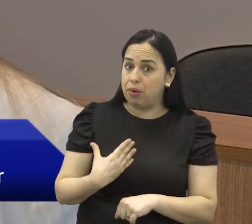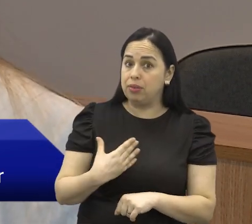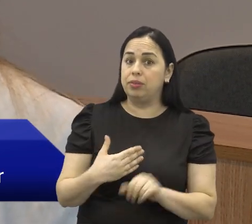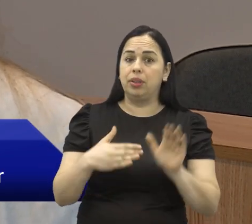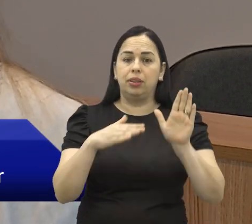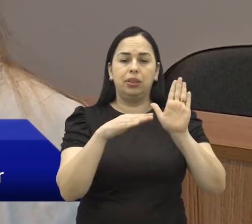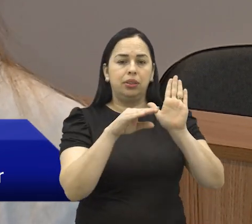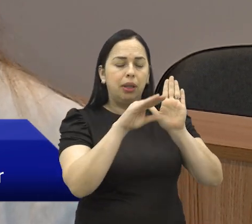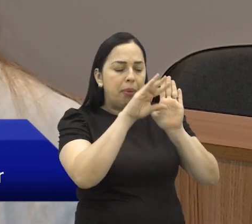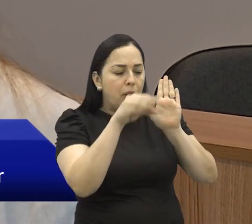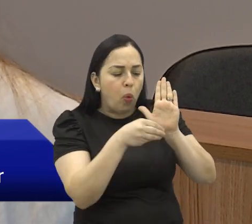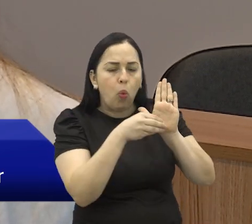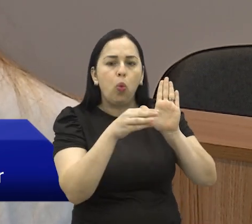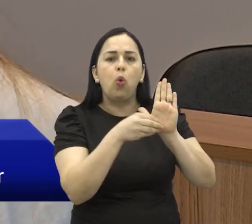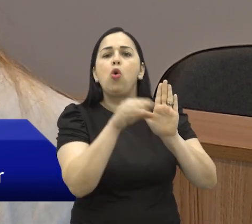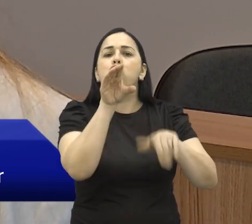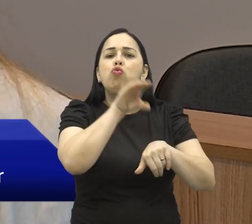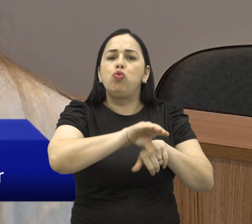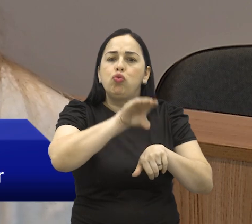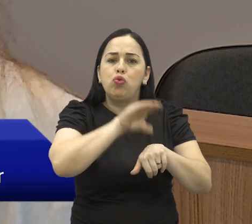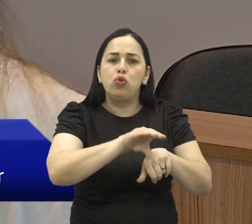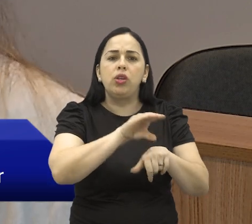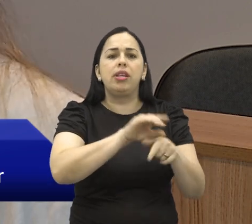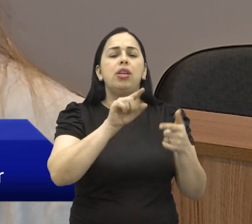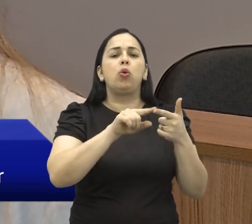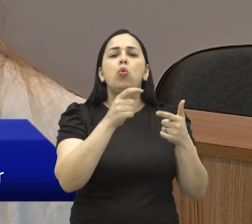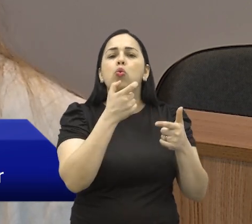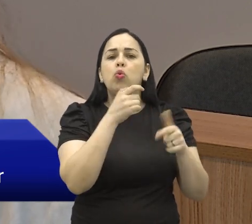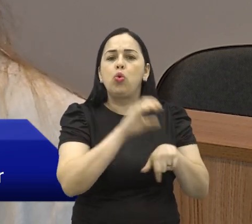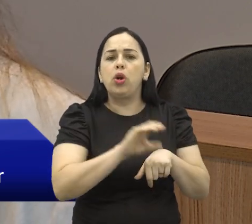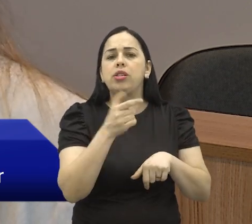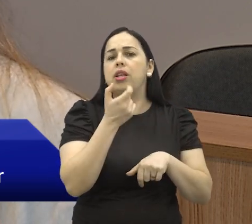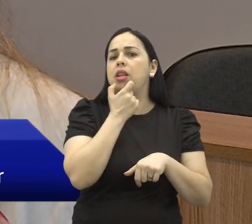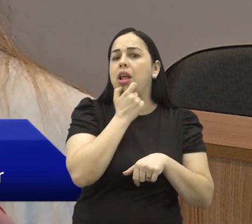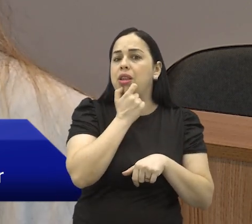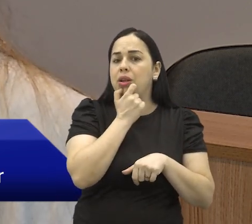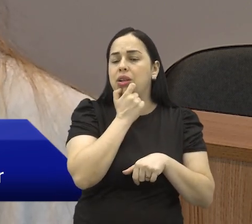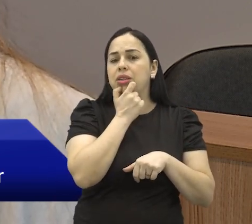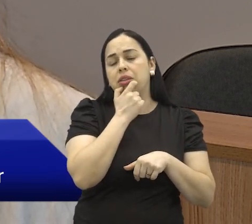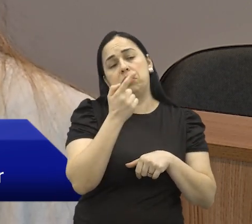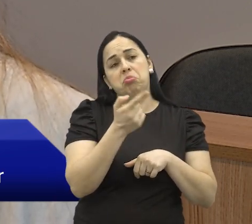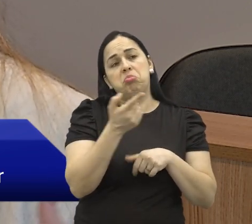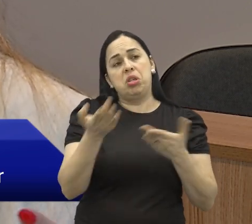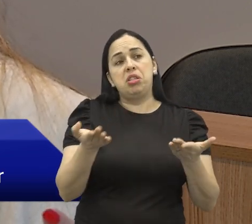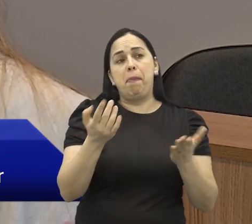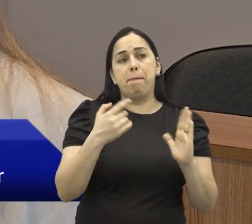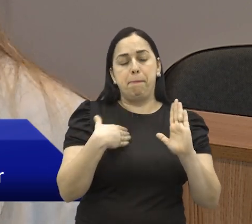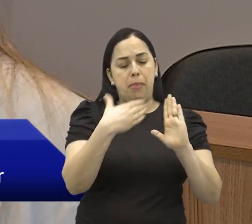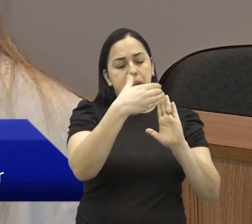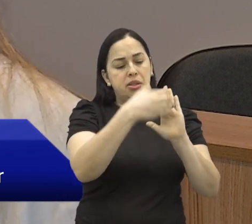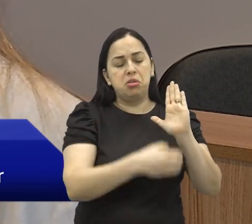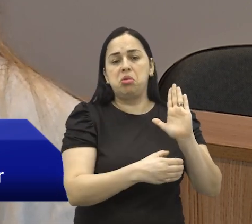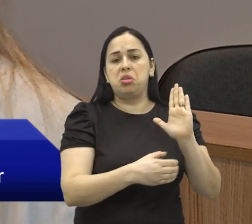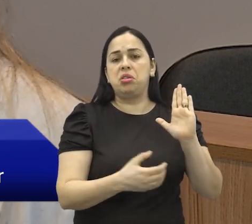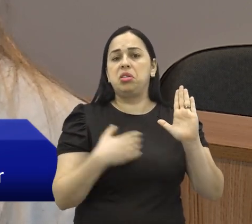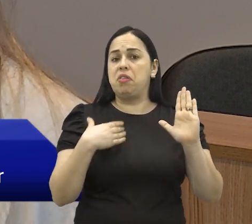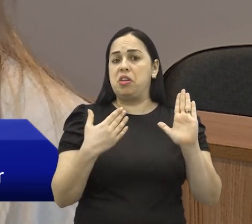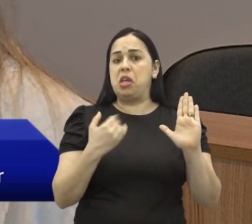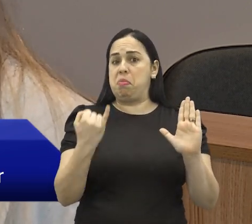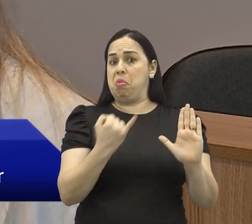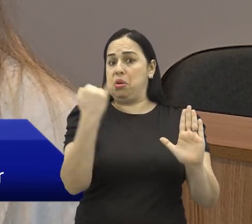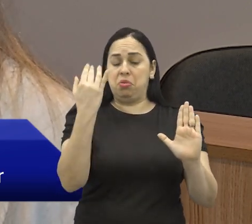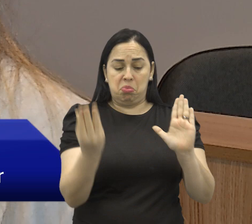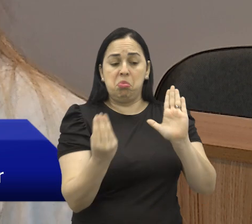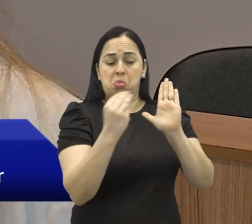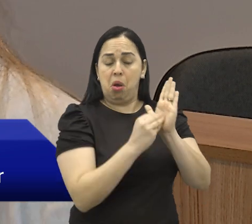colocar as atividades complementares, colocar cursos, cursos de inglês e o que o candidato acha que vai se destacar no